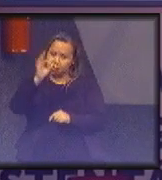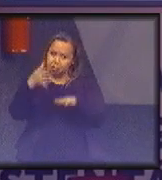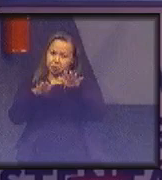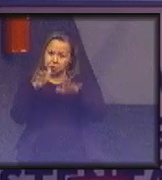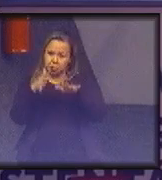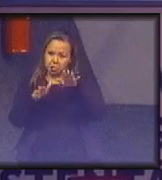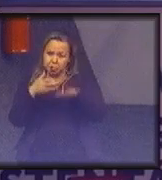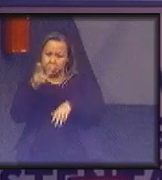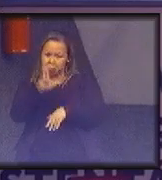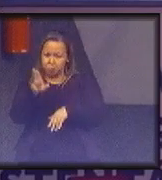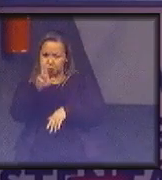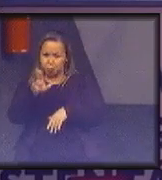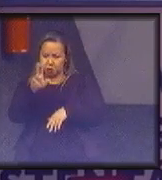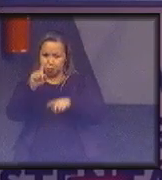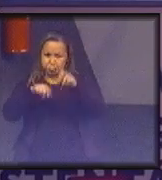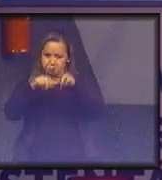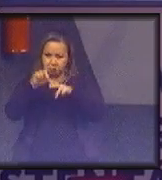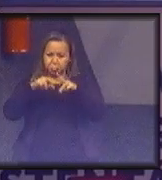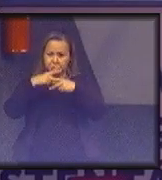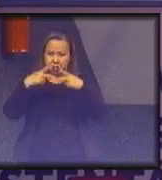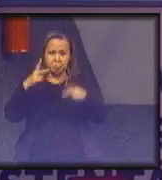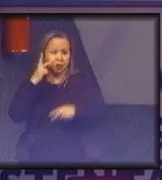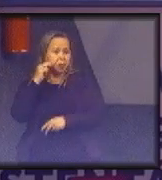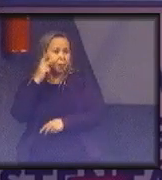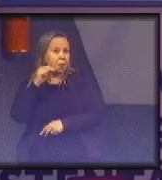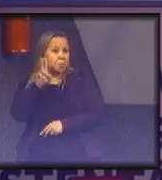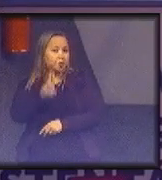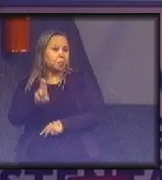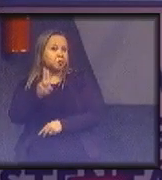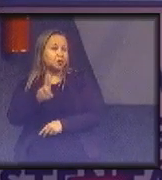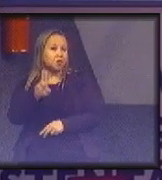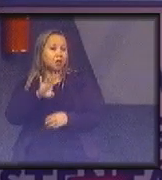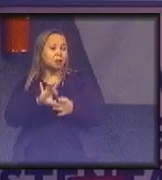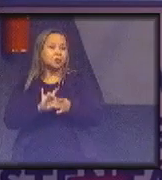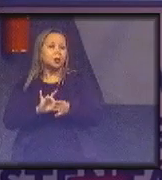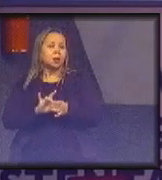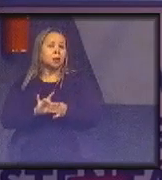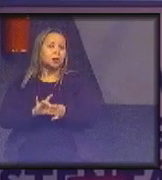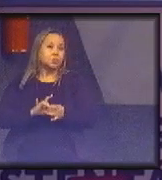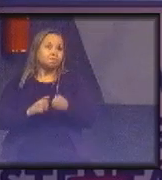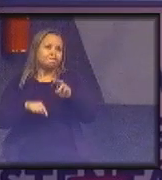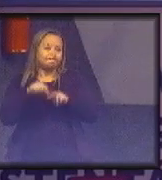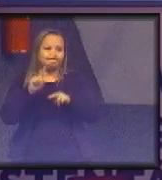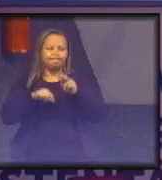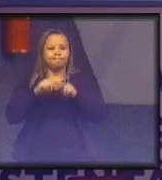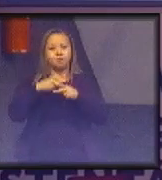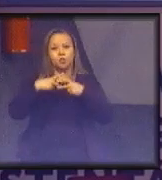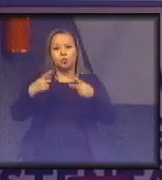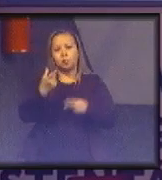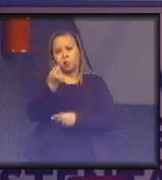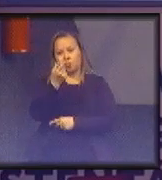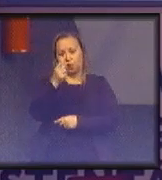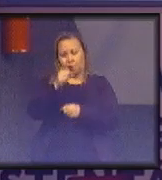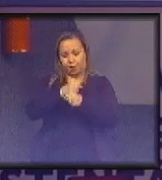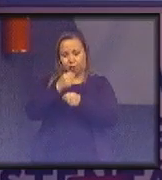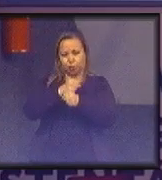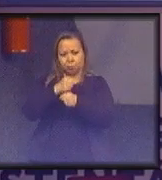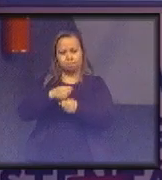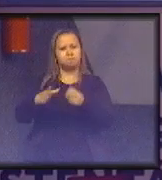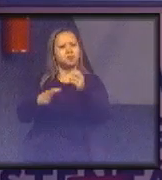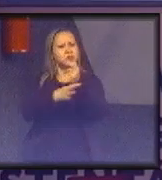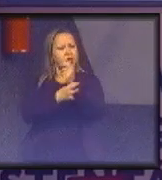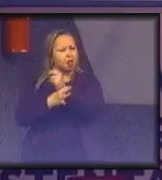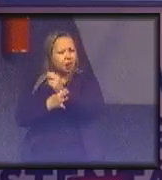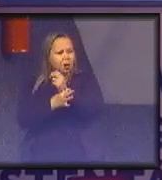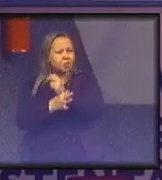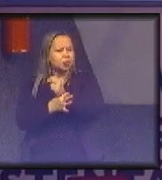o uso de recursos naturais por unidade de produto em 20 anos. Eu posso garantir que, do ponto de